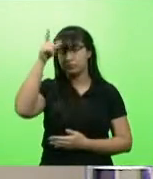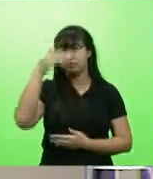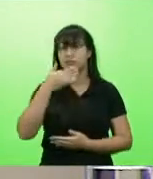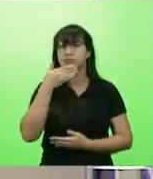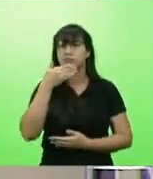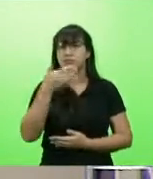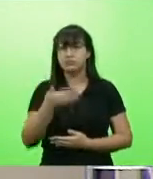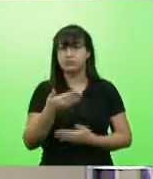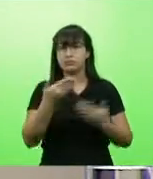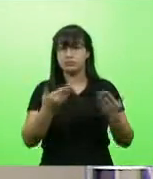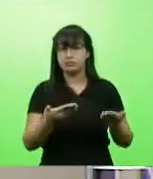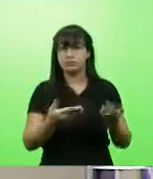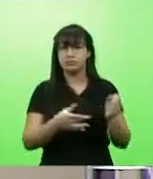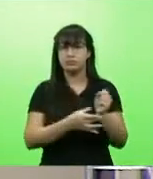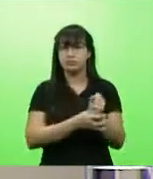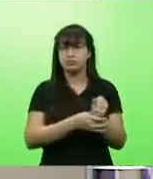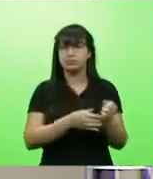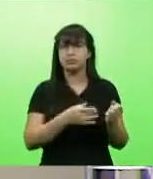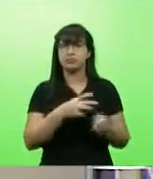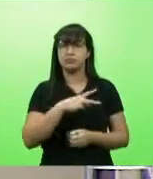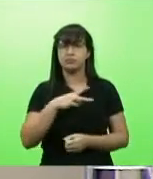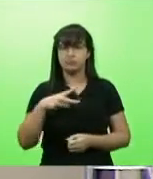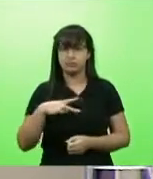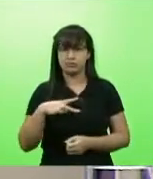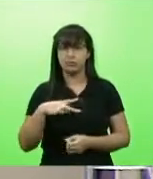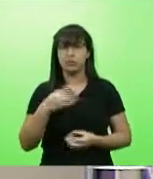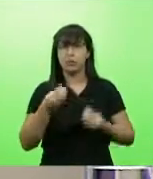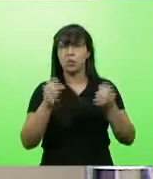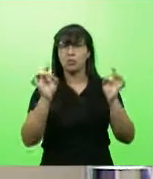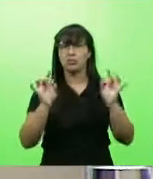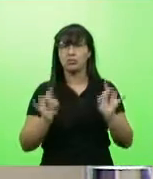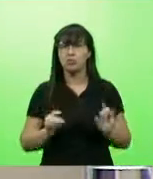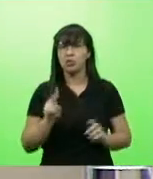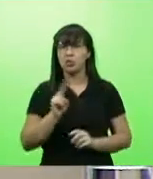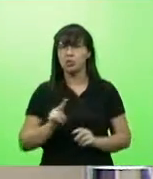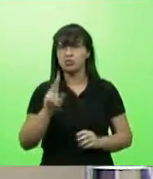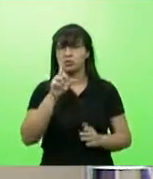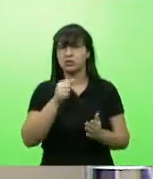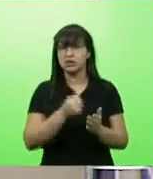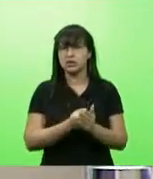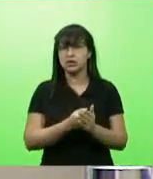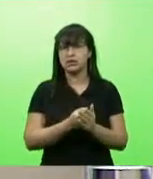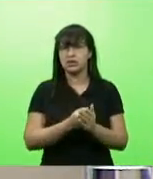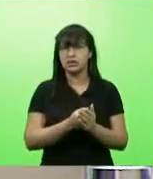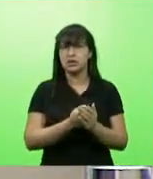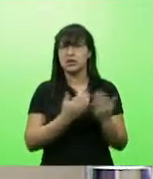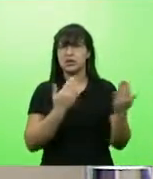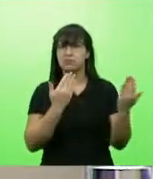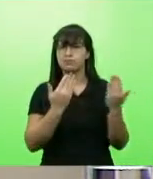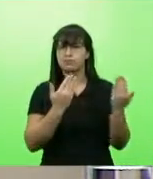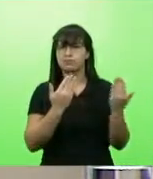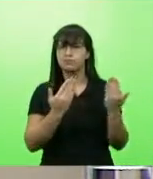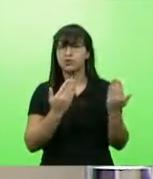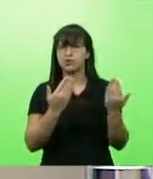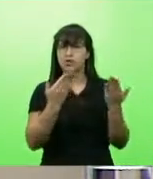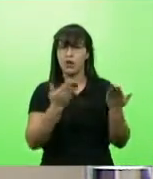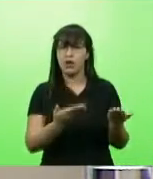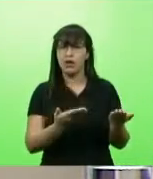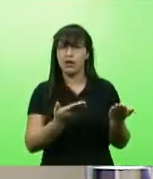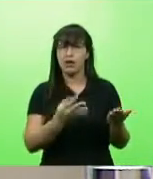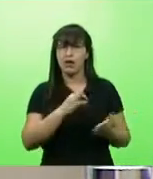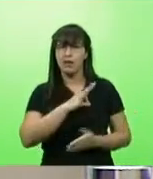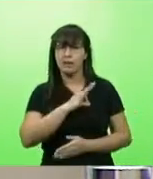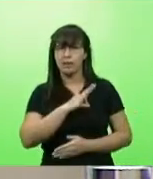ao secretário de Estado da Segurança Pública informações acerca dos critérios utilizados e considerados pelo comando da Polícia Militar de Santa